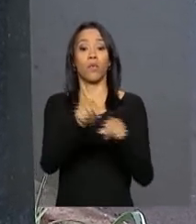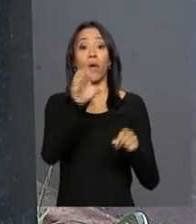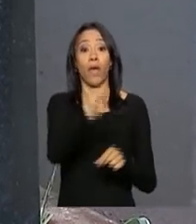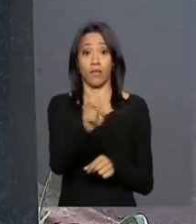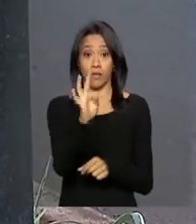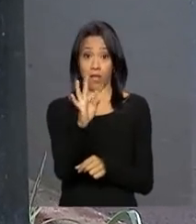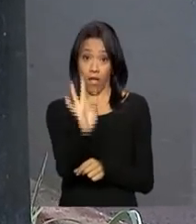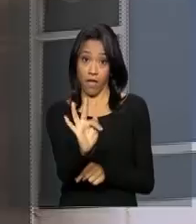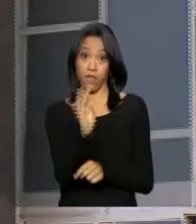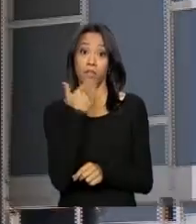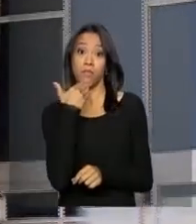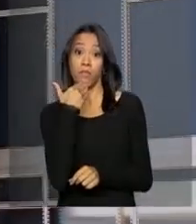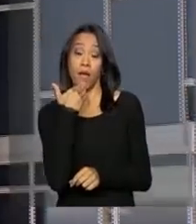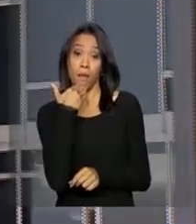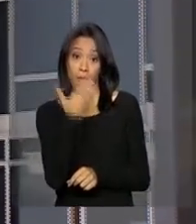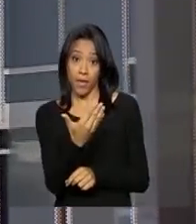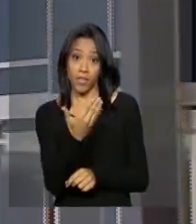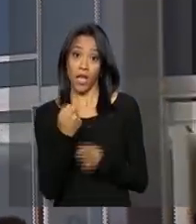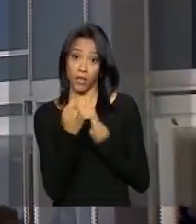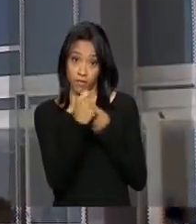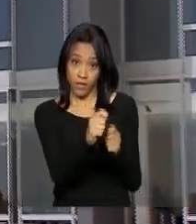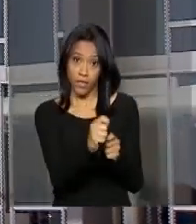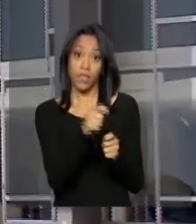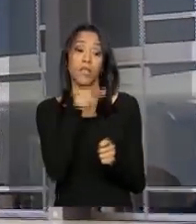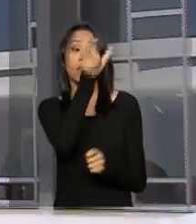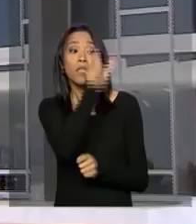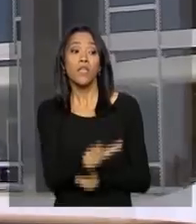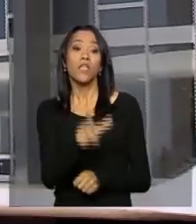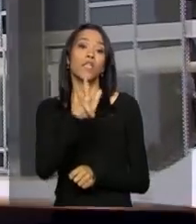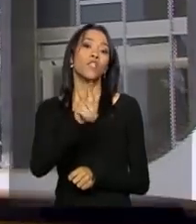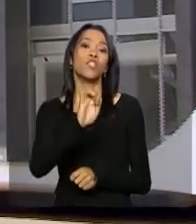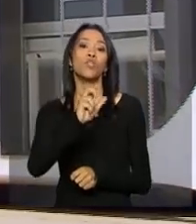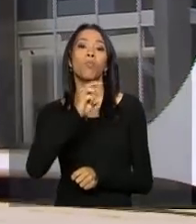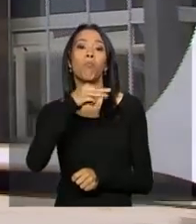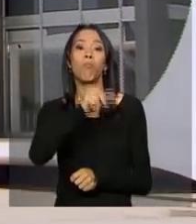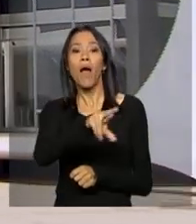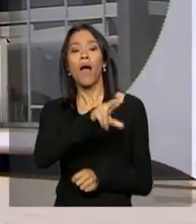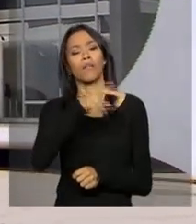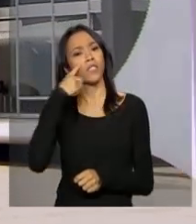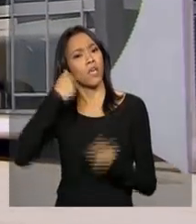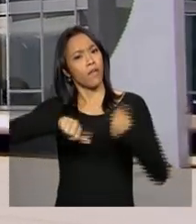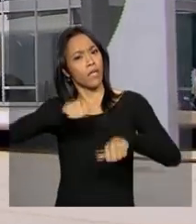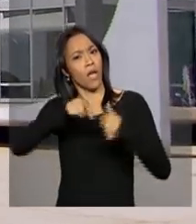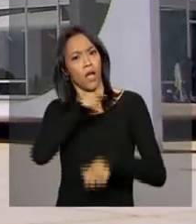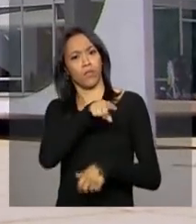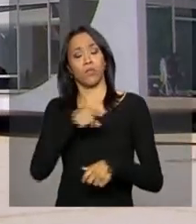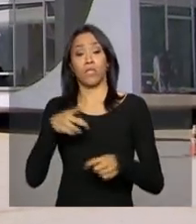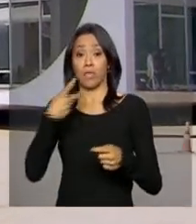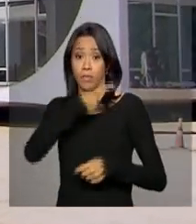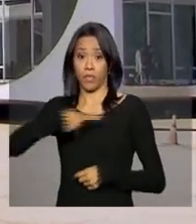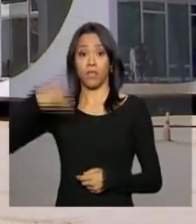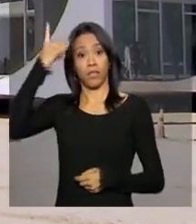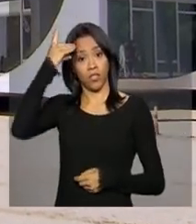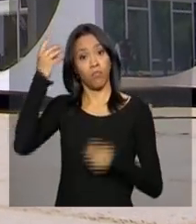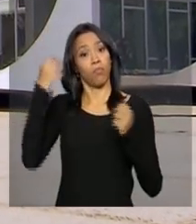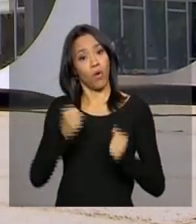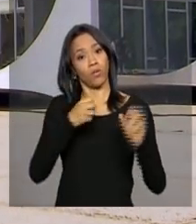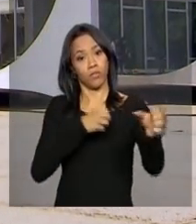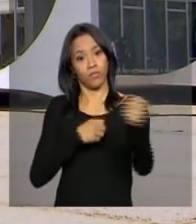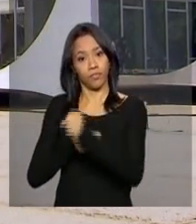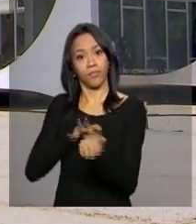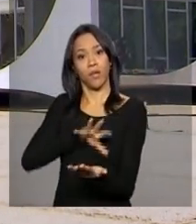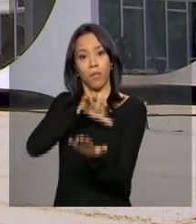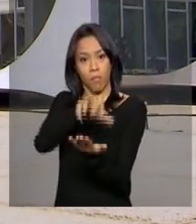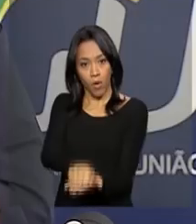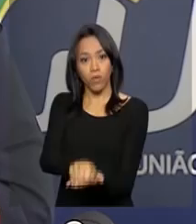-presidente Lula pede que a decisão de Gilmar Mendes seja revista e que a presidenta Dilma Rousseff possa nomear o ex